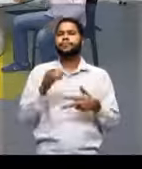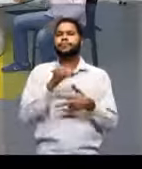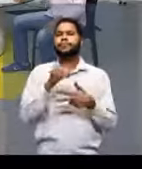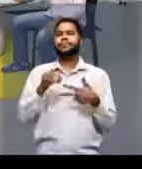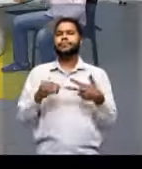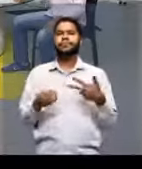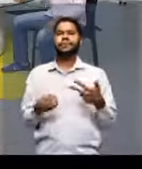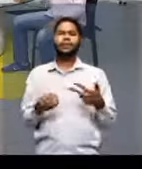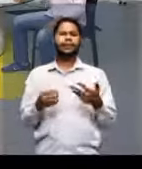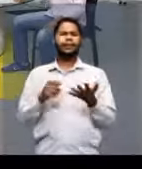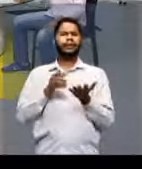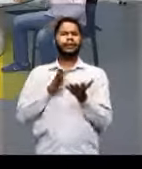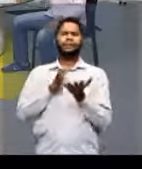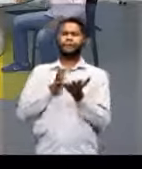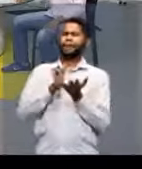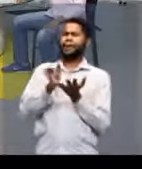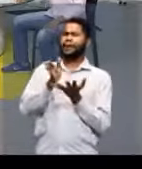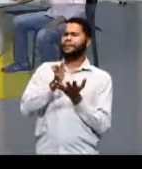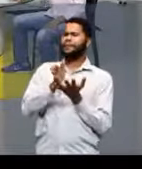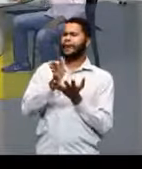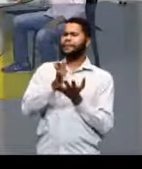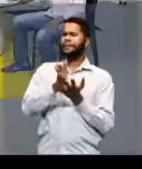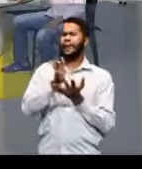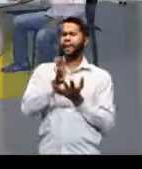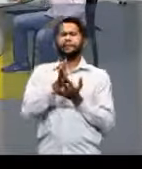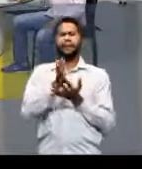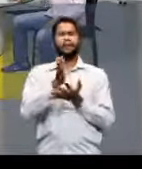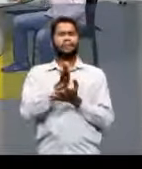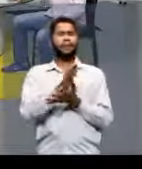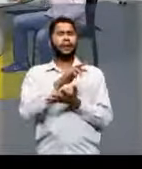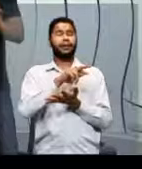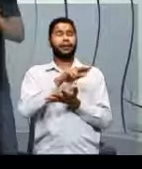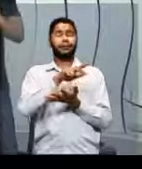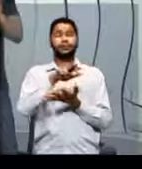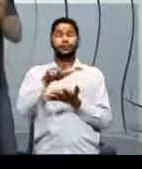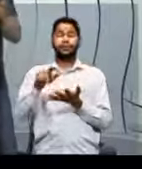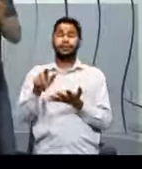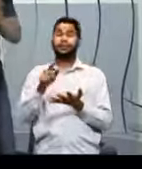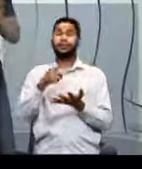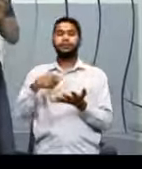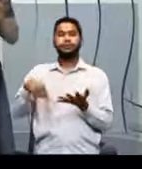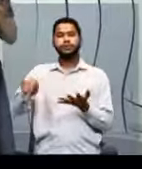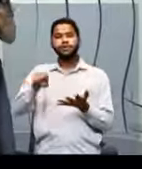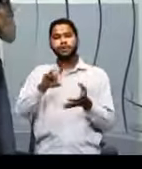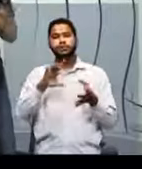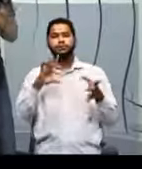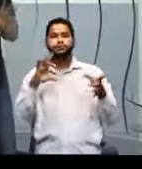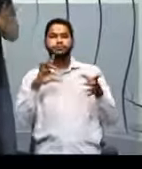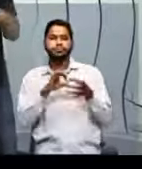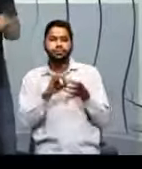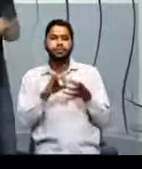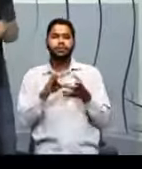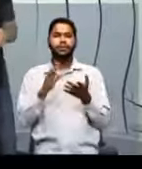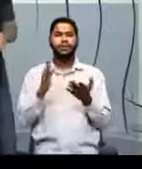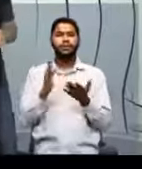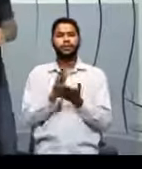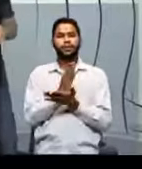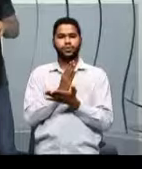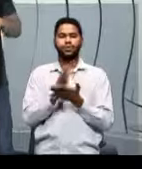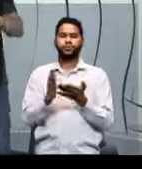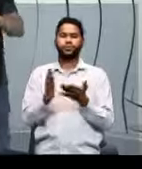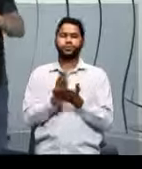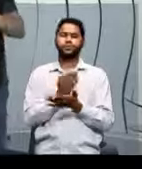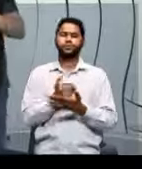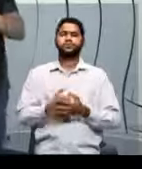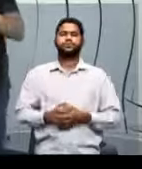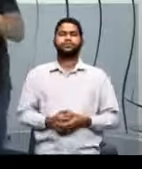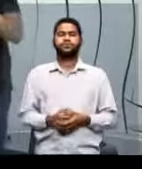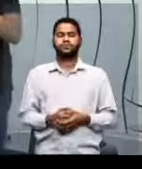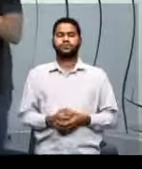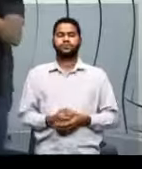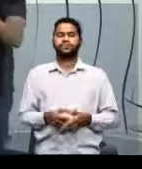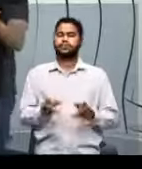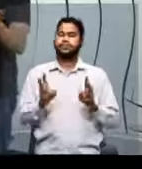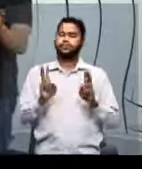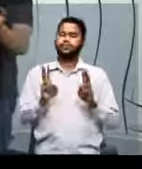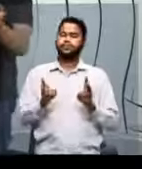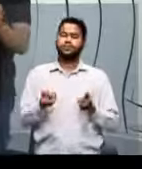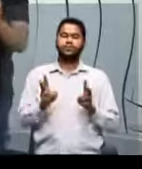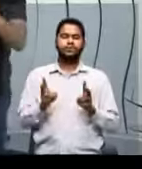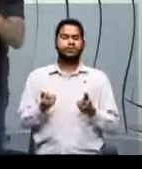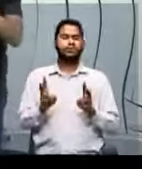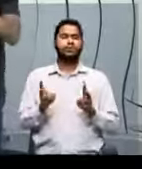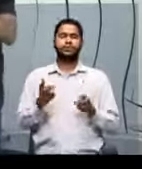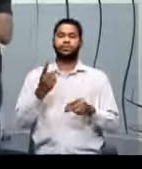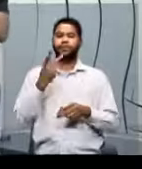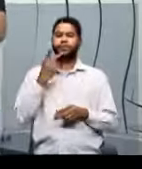As possibilidades são tantas, mas acho que a gente pode elencar algumas coisas aqui. Eu sempre falo para